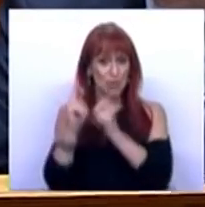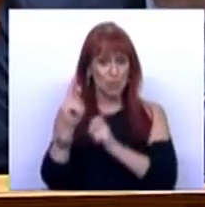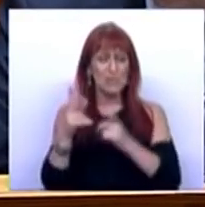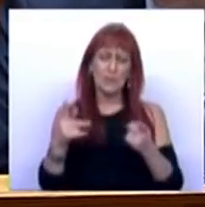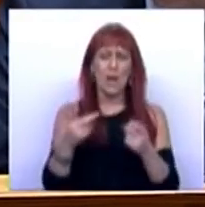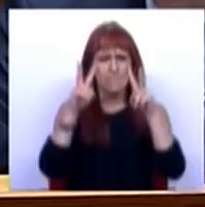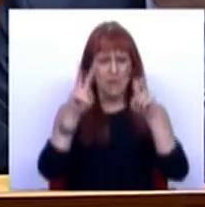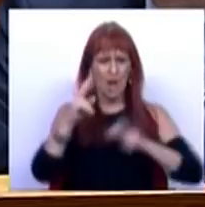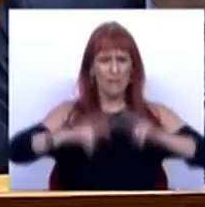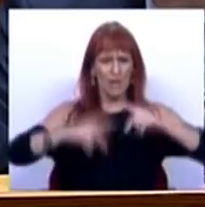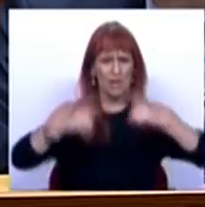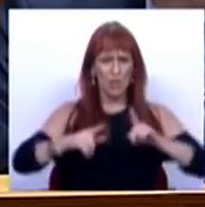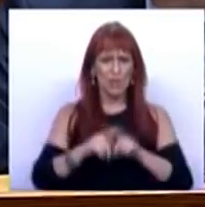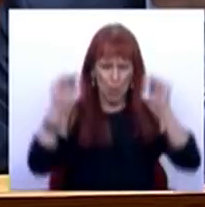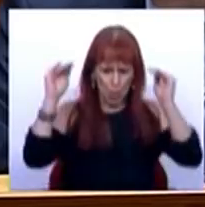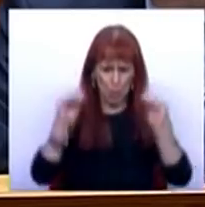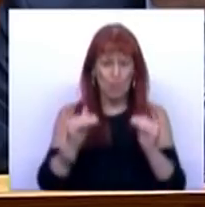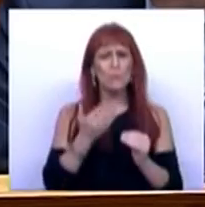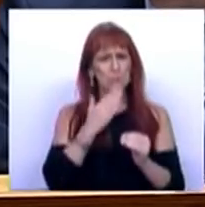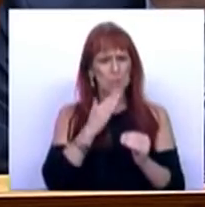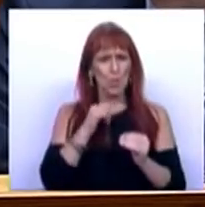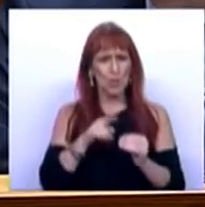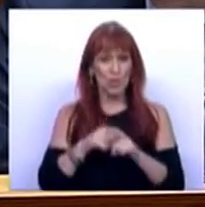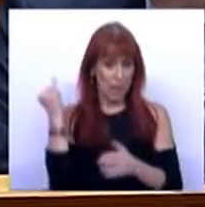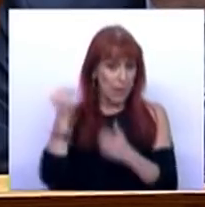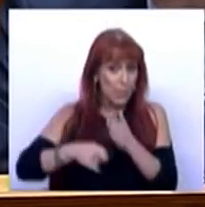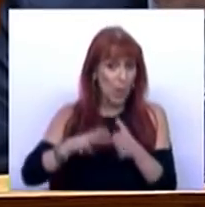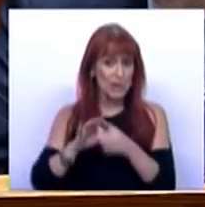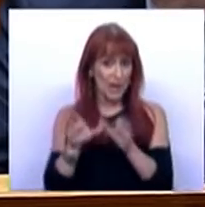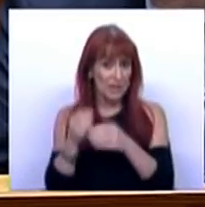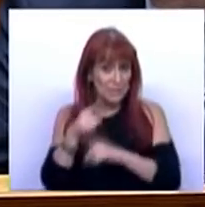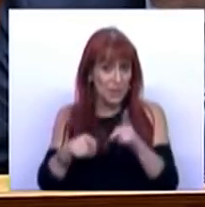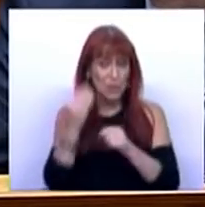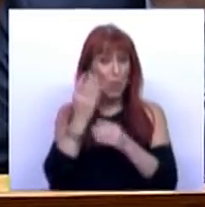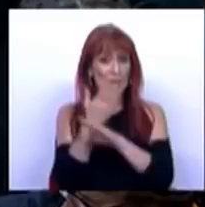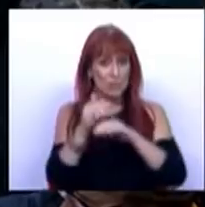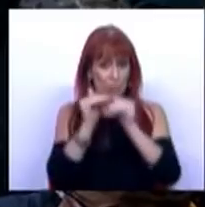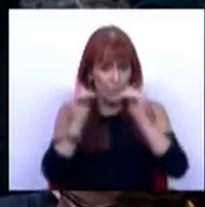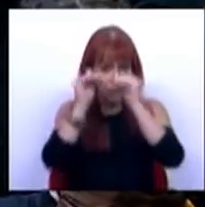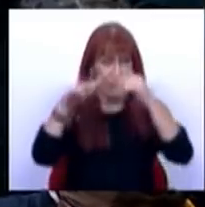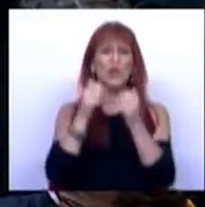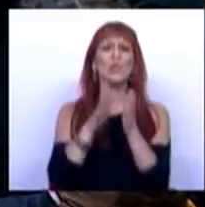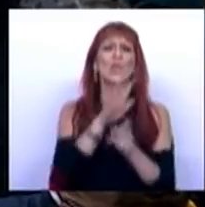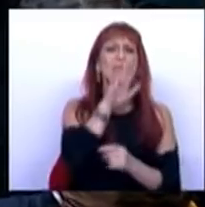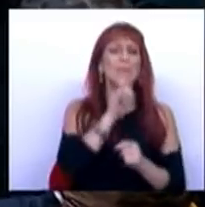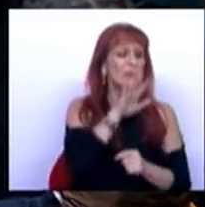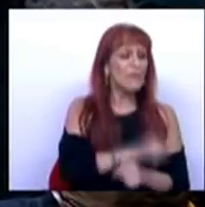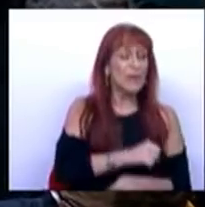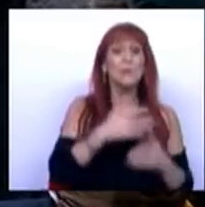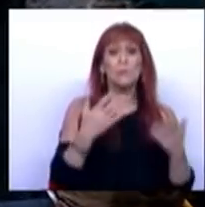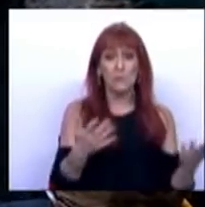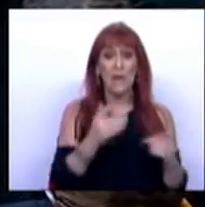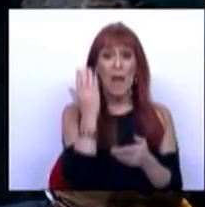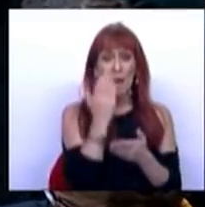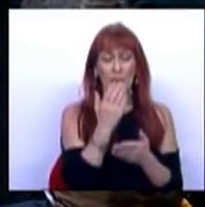têm, em matéria fiscal, uma redução muito significativa dos impostos sobre a classe média, através do desdobramento de todas as famílias com filhos, a ver